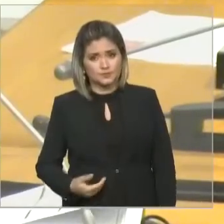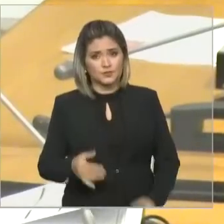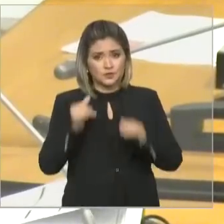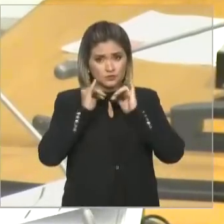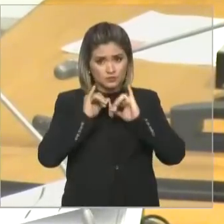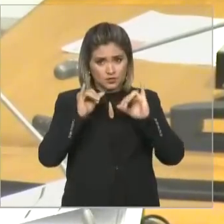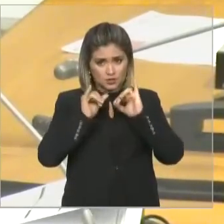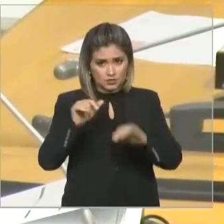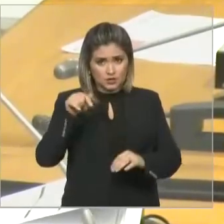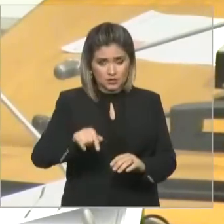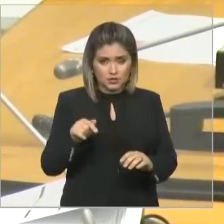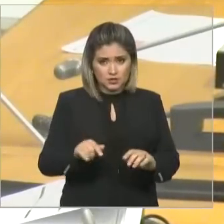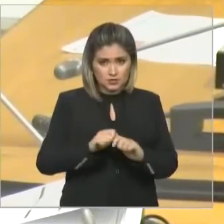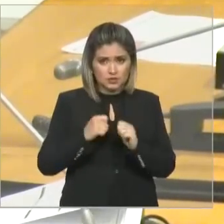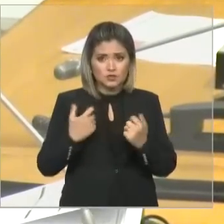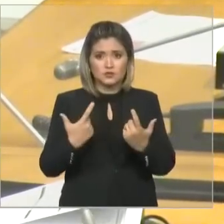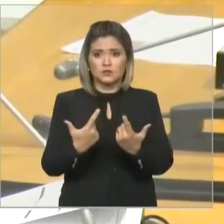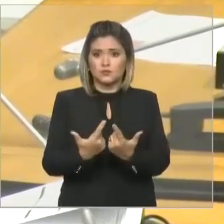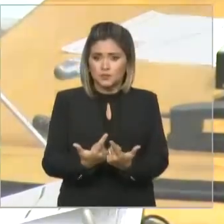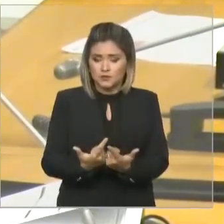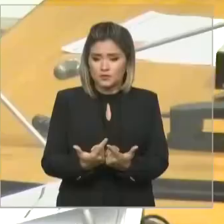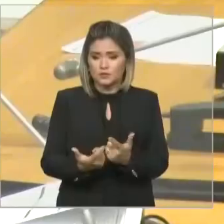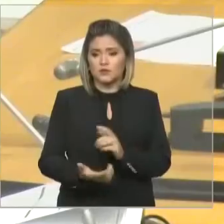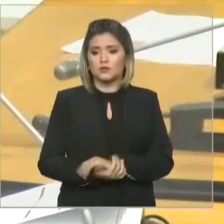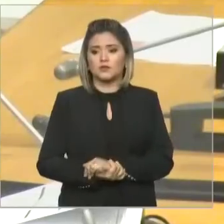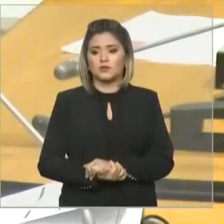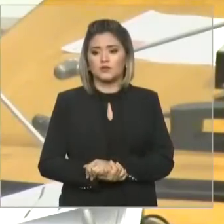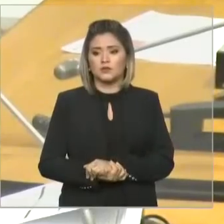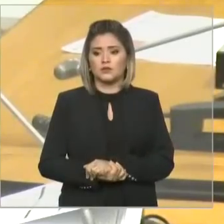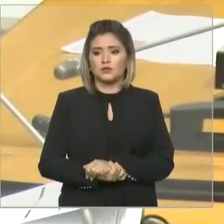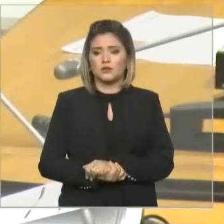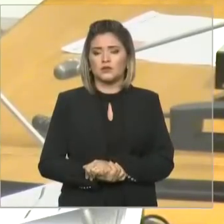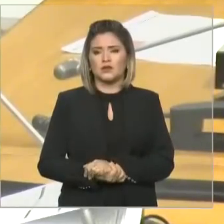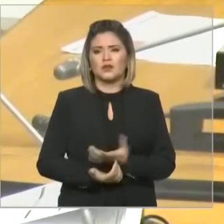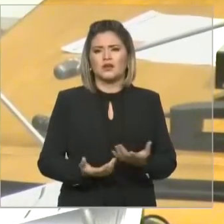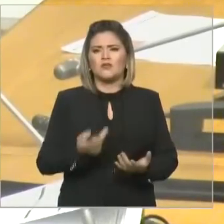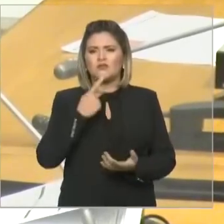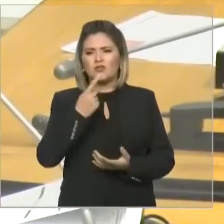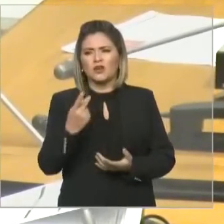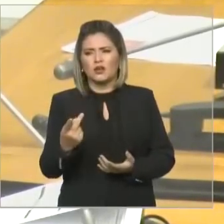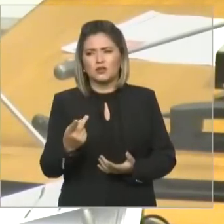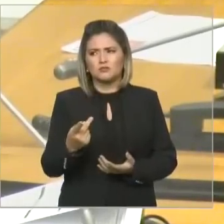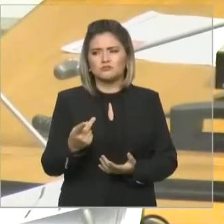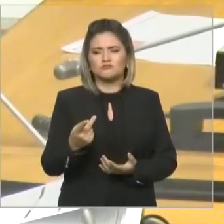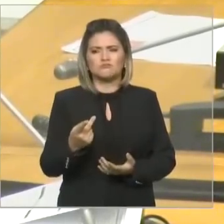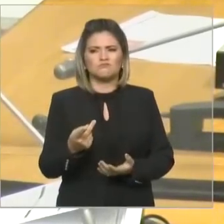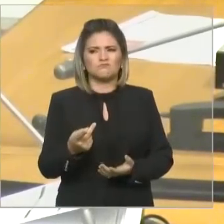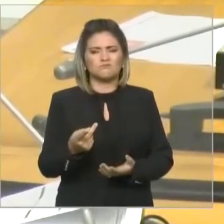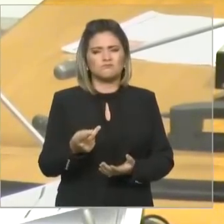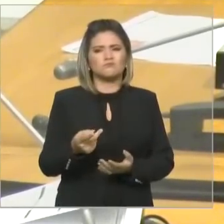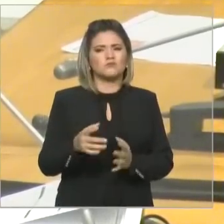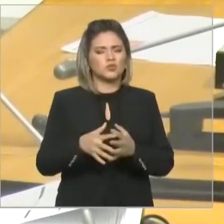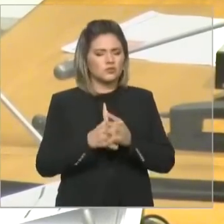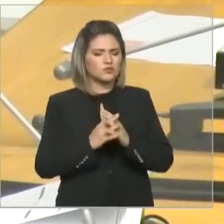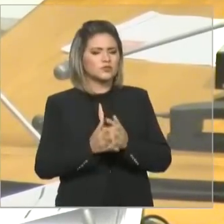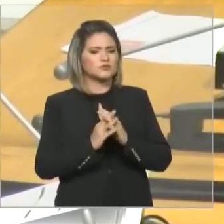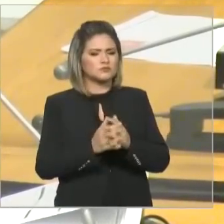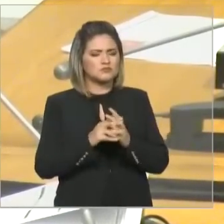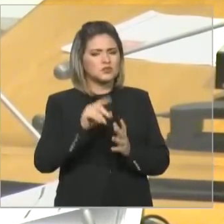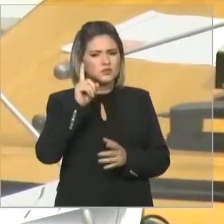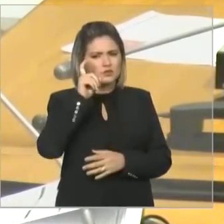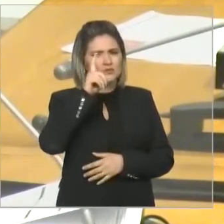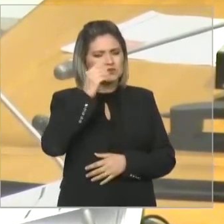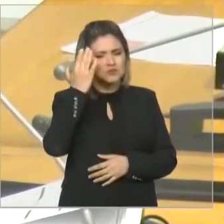pouco misturada, geralmente ele fala de forma melhor, mas, dessa vez, realmente pecou muito